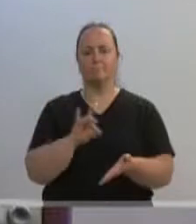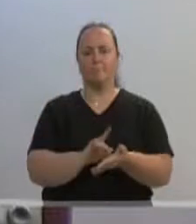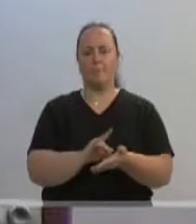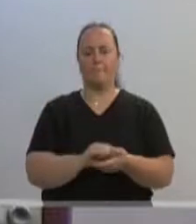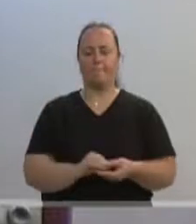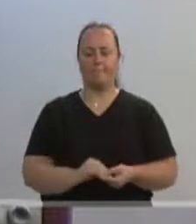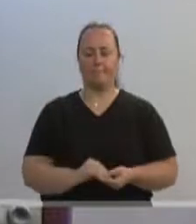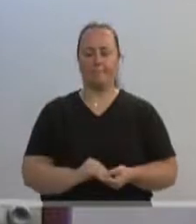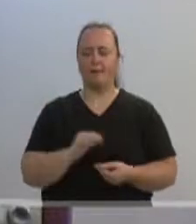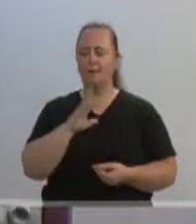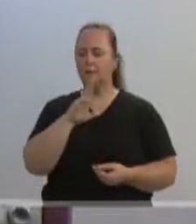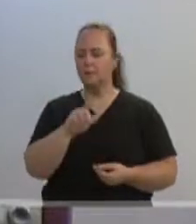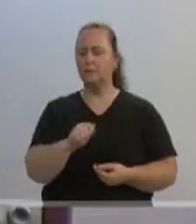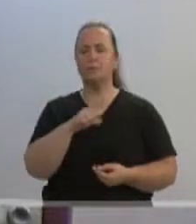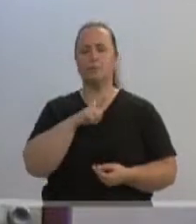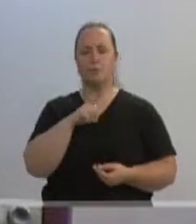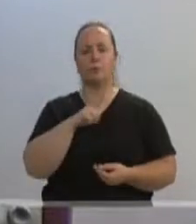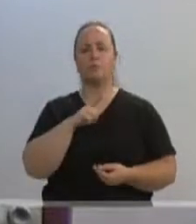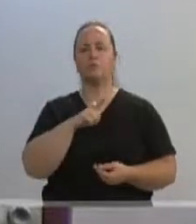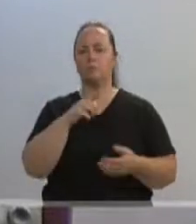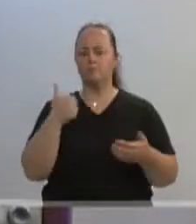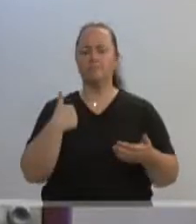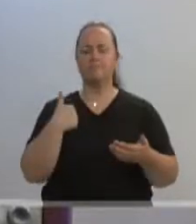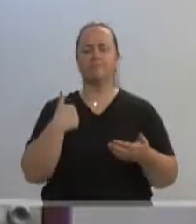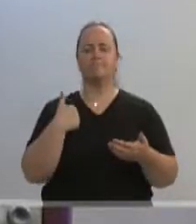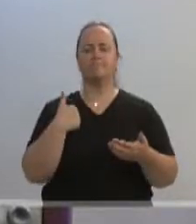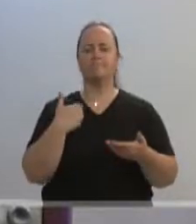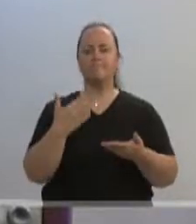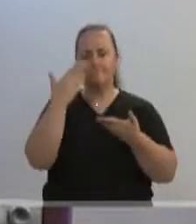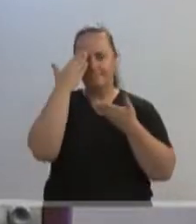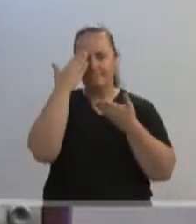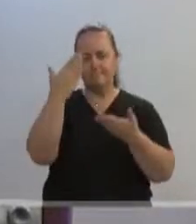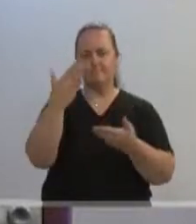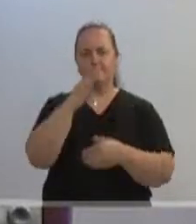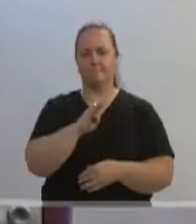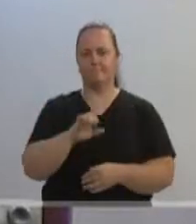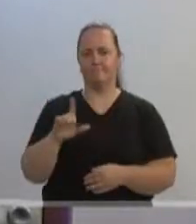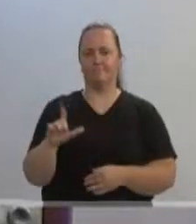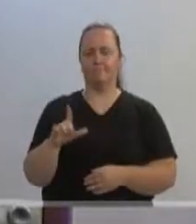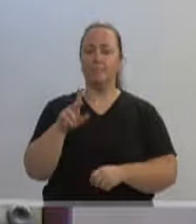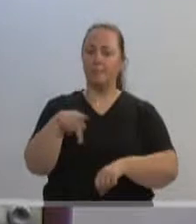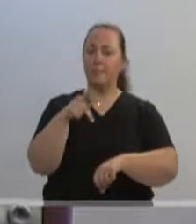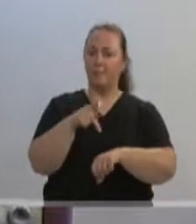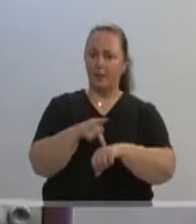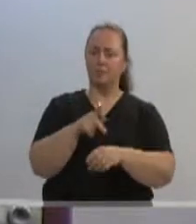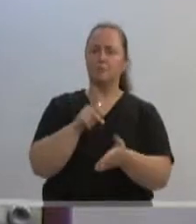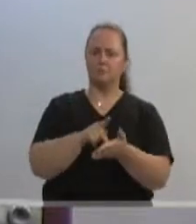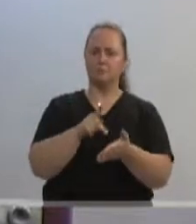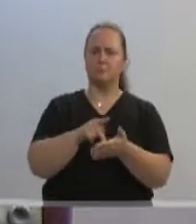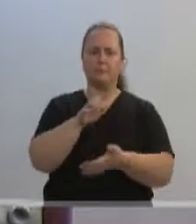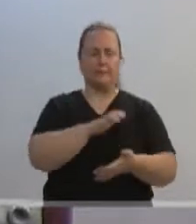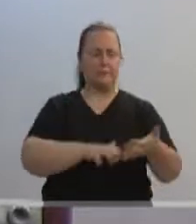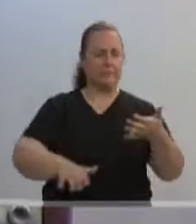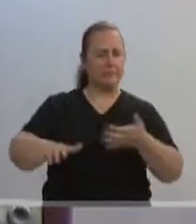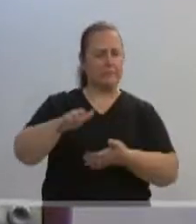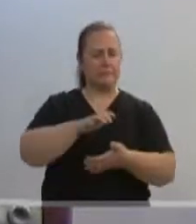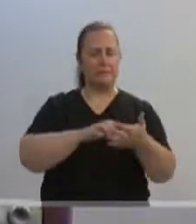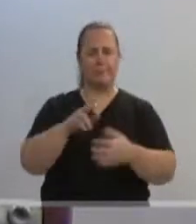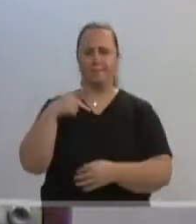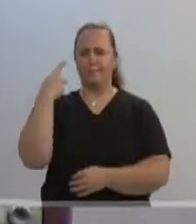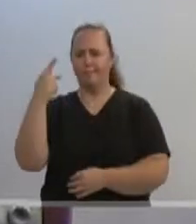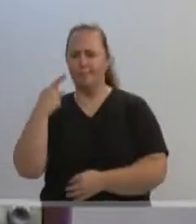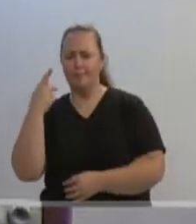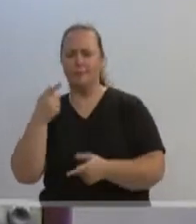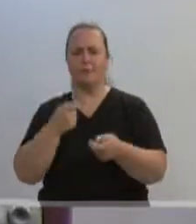e tudo que eu tenho, devo a esta cidade. Eu sei que o nosso país atravessa uma grande crise política e econômica, e a